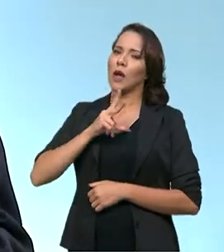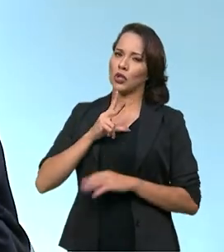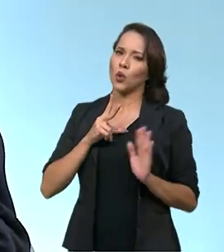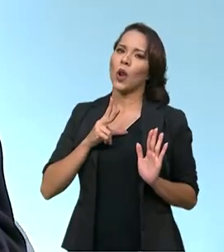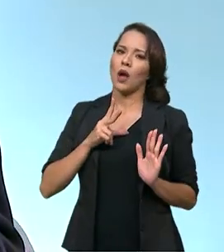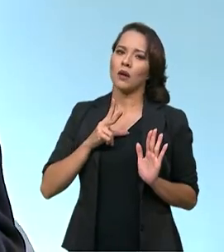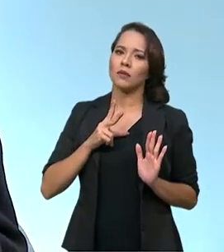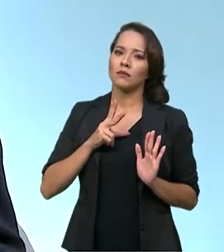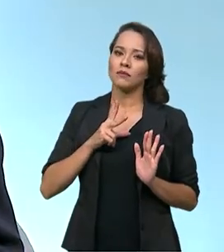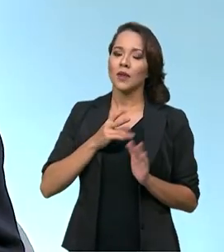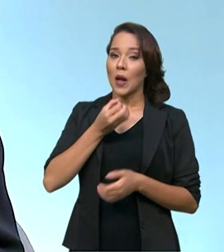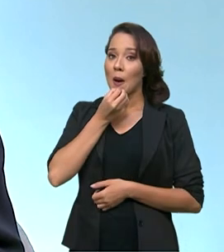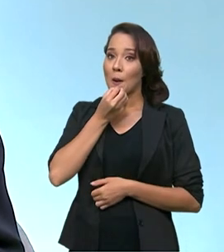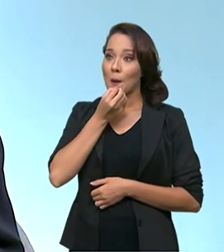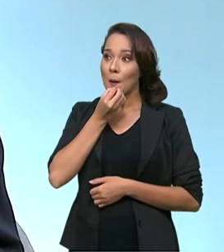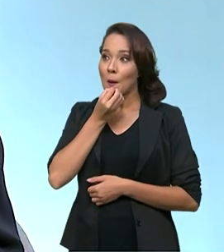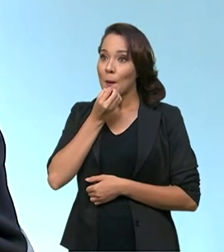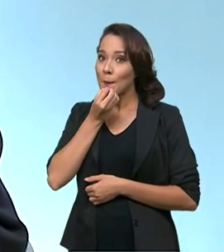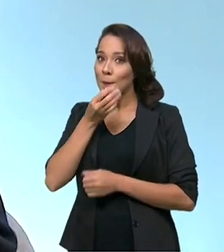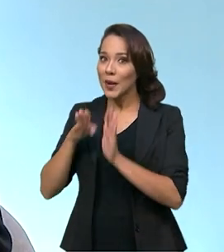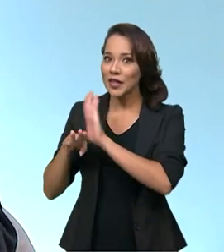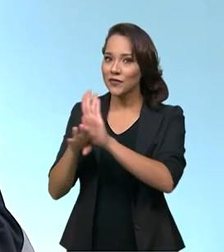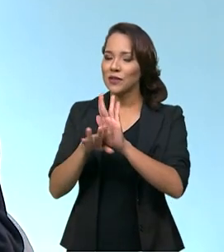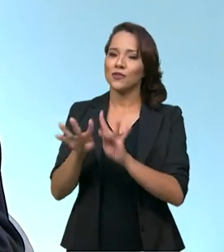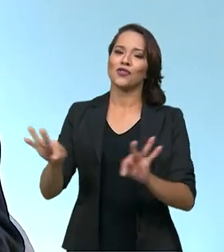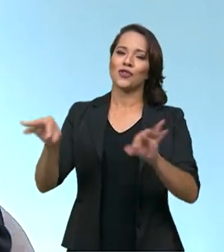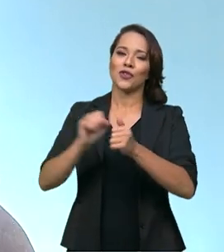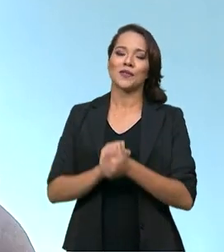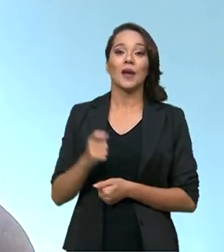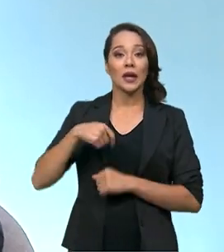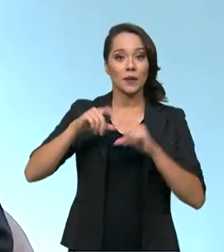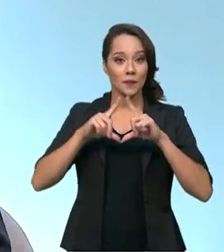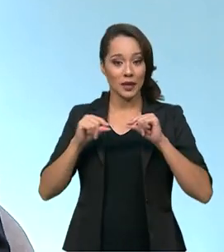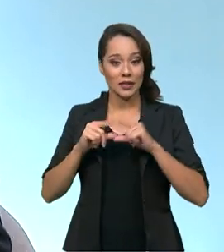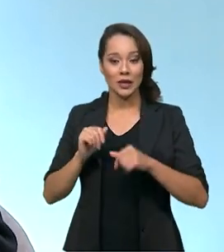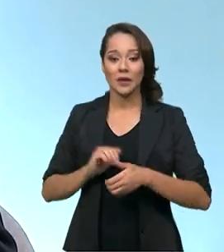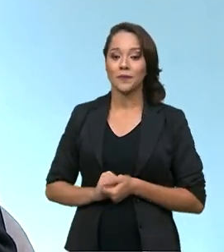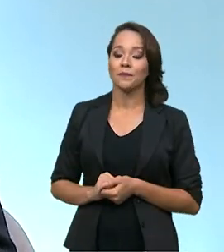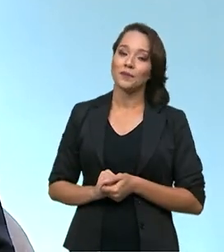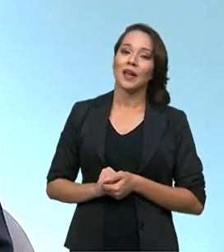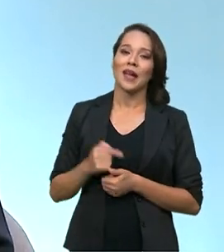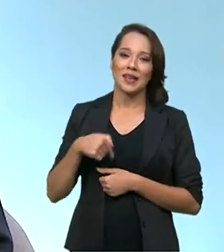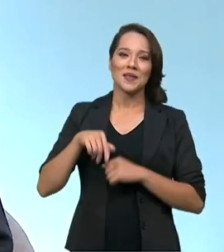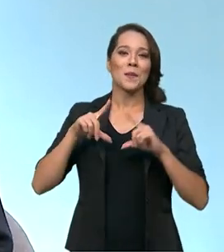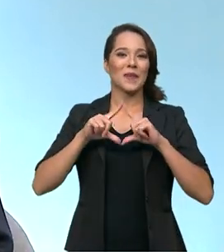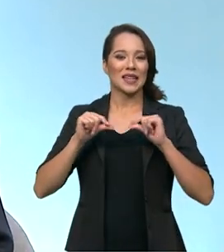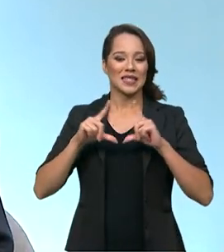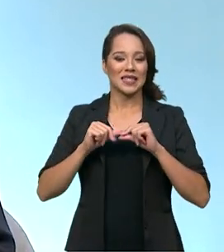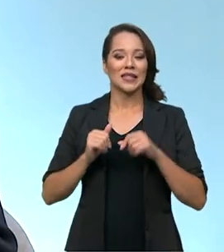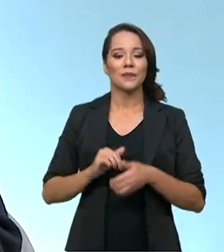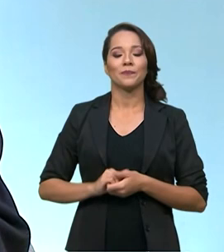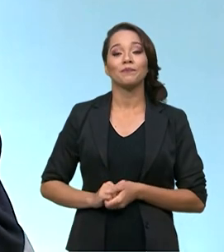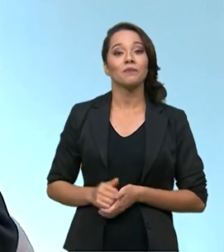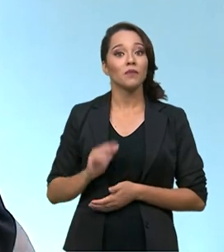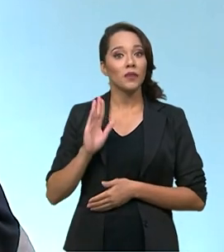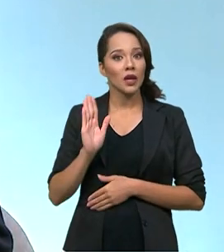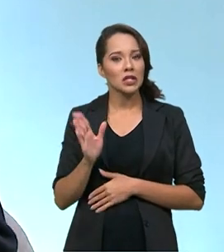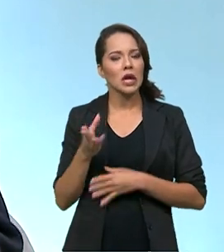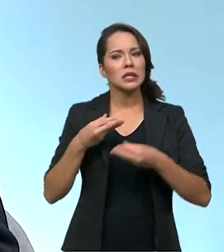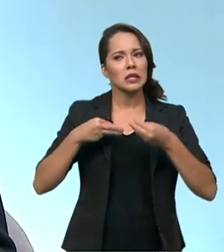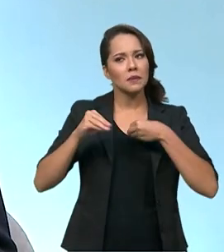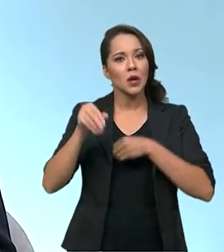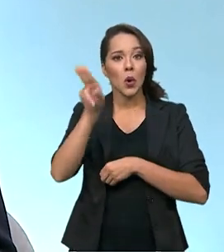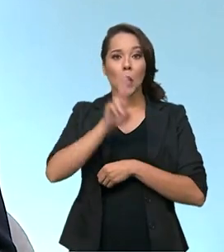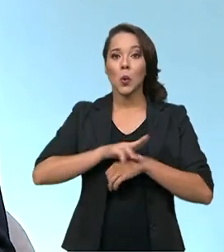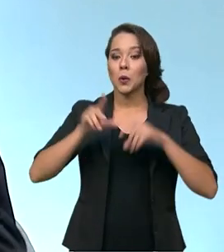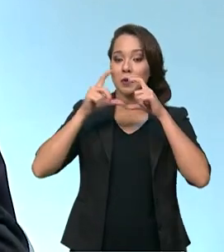O benefício é de todos. Aqui no Distrito Federal, na sua querida Brasília, já se flexibilizou